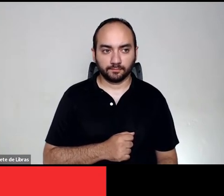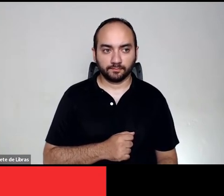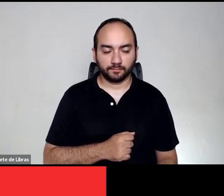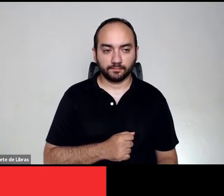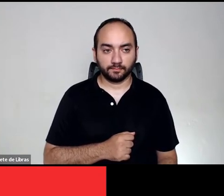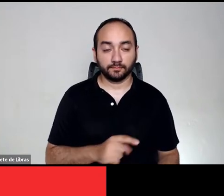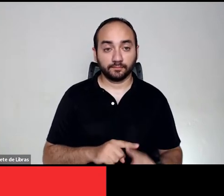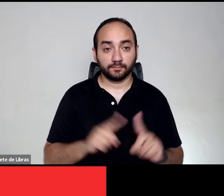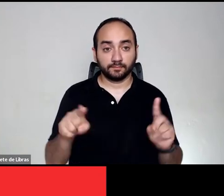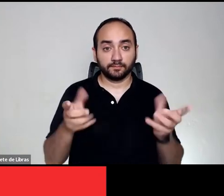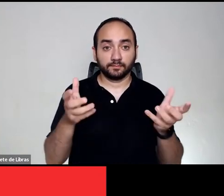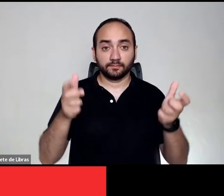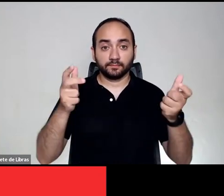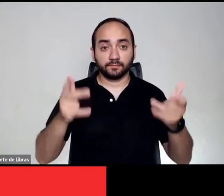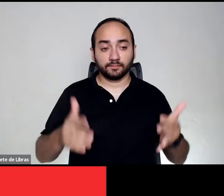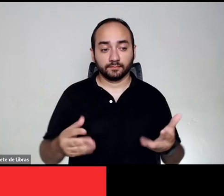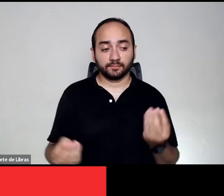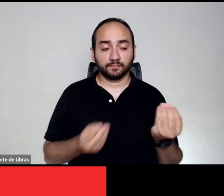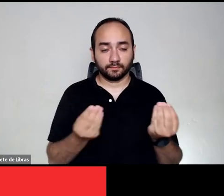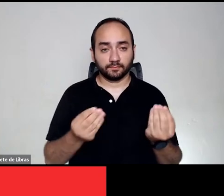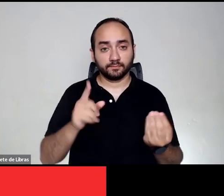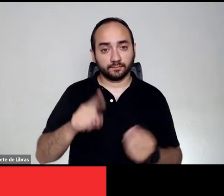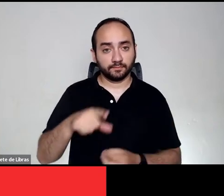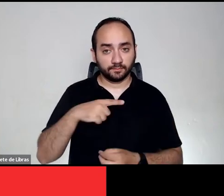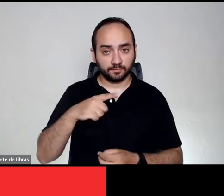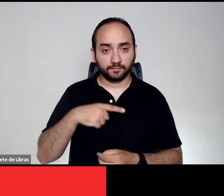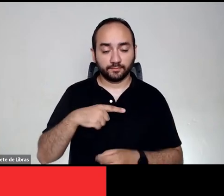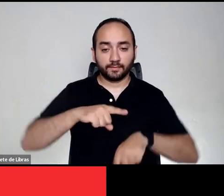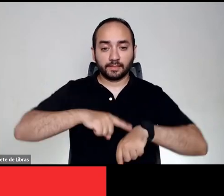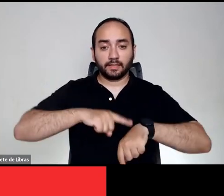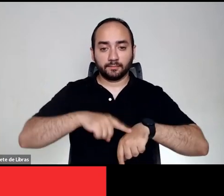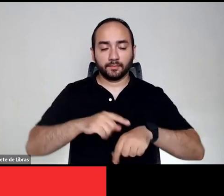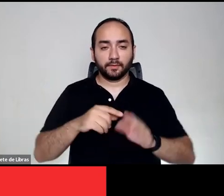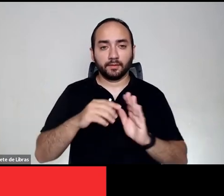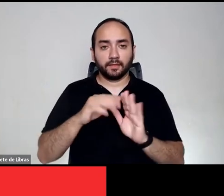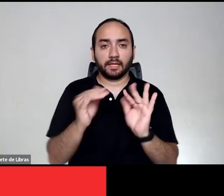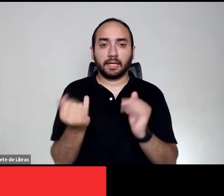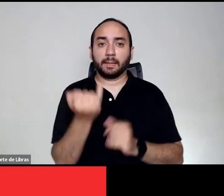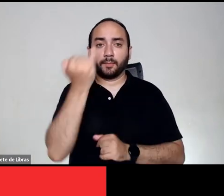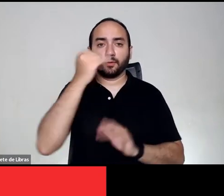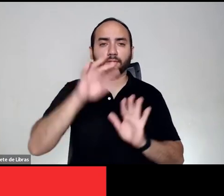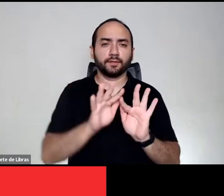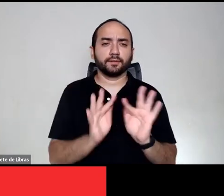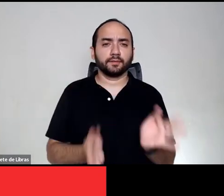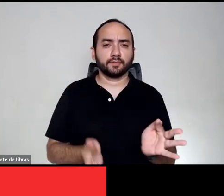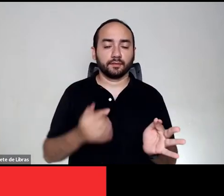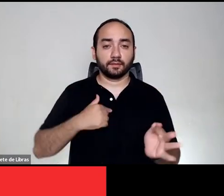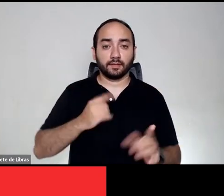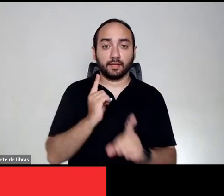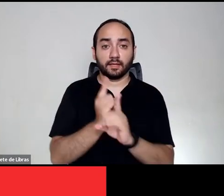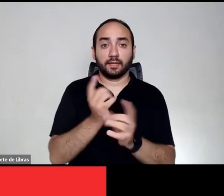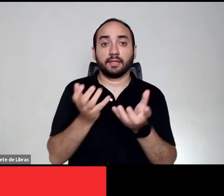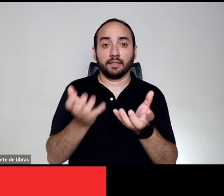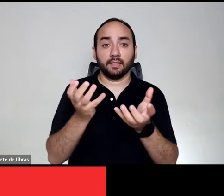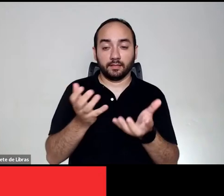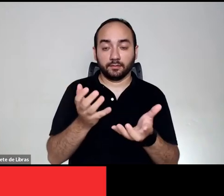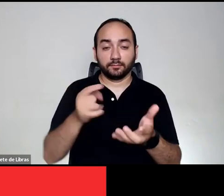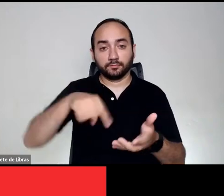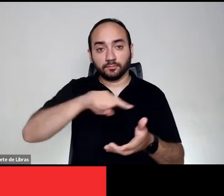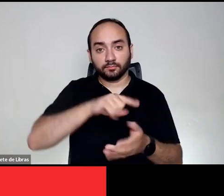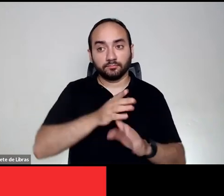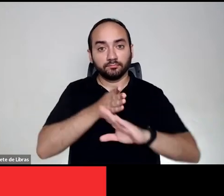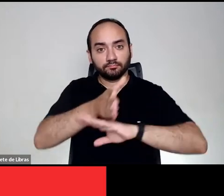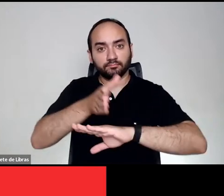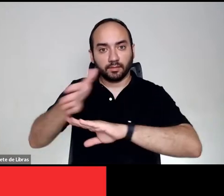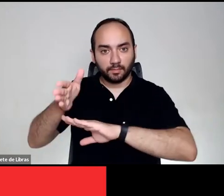Mas o que eu quero dizer é que o tempo menos importante pode ser usado para ver aquilo que eu quero descobrir e depois ir atrás nas unidades